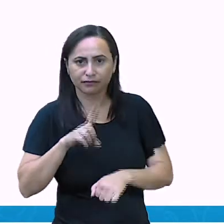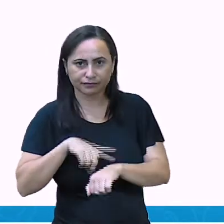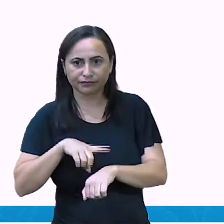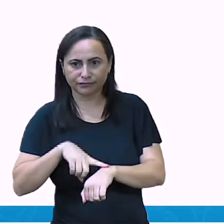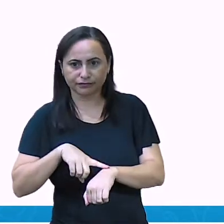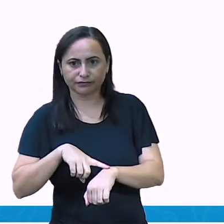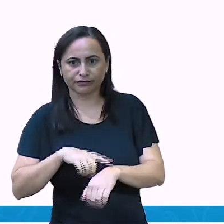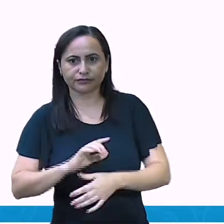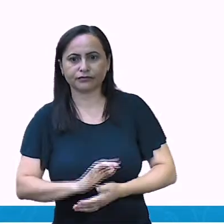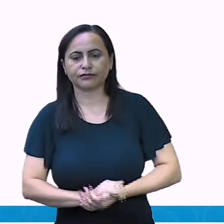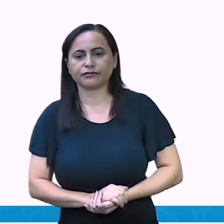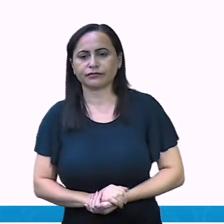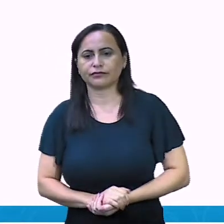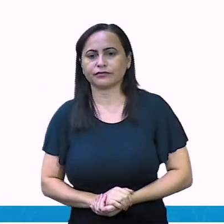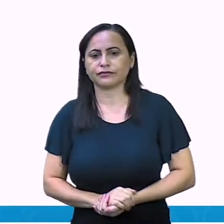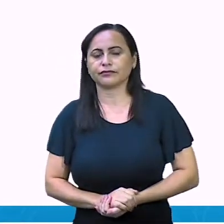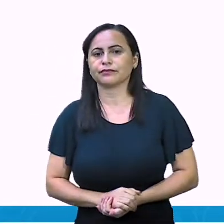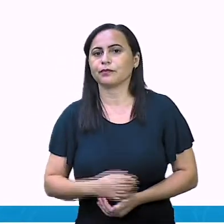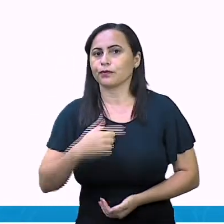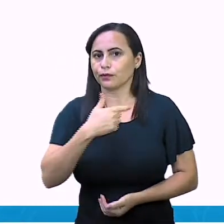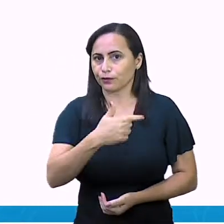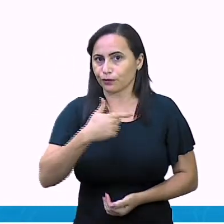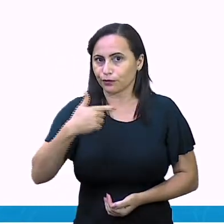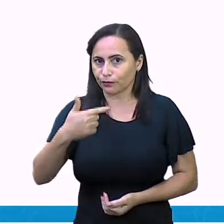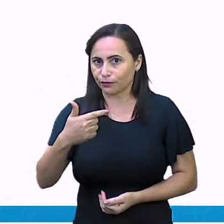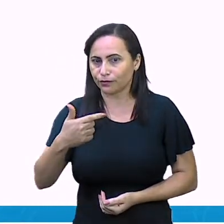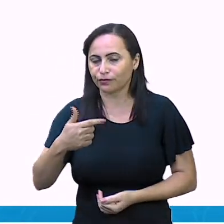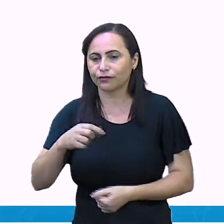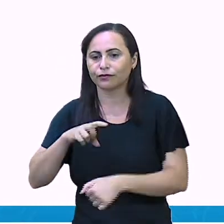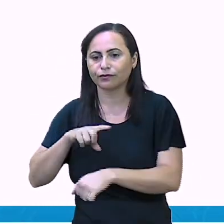noite. As vinte e duas horas. e horas.